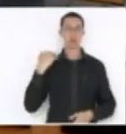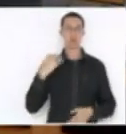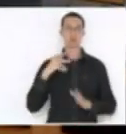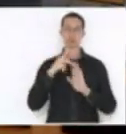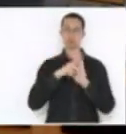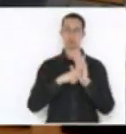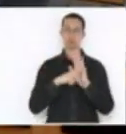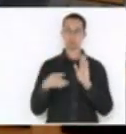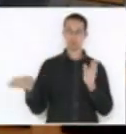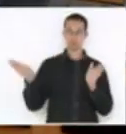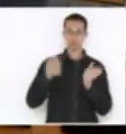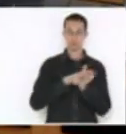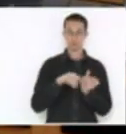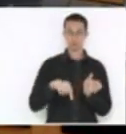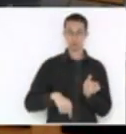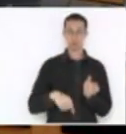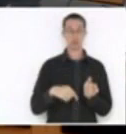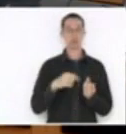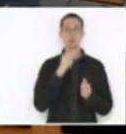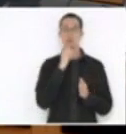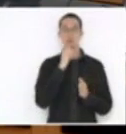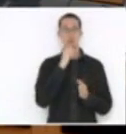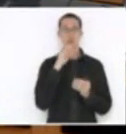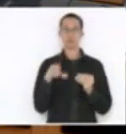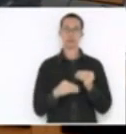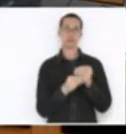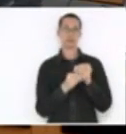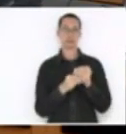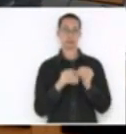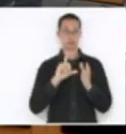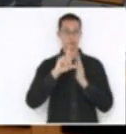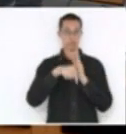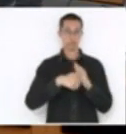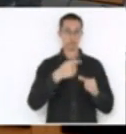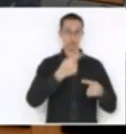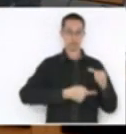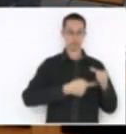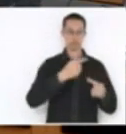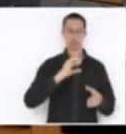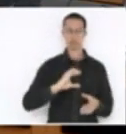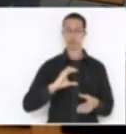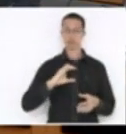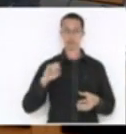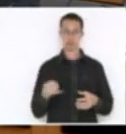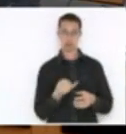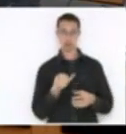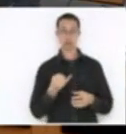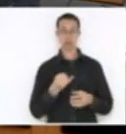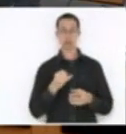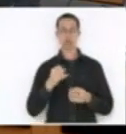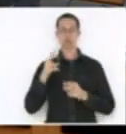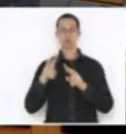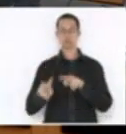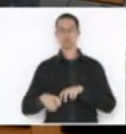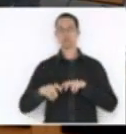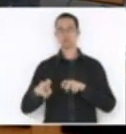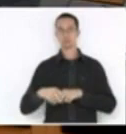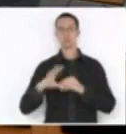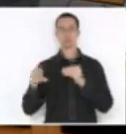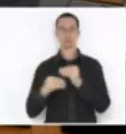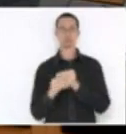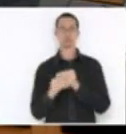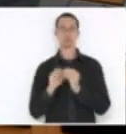veio para cá, ele não estava incluído. Lá na CCJ foi incluído o tema da agricultura familiar. Então, ele já está suprido...